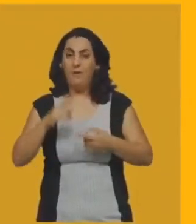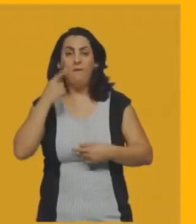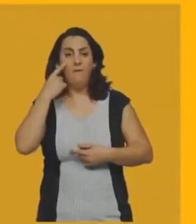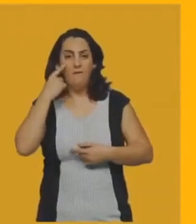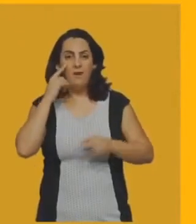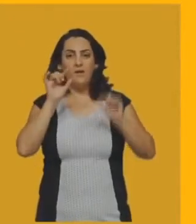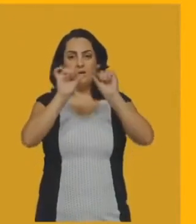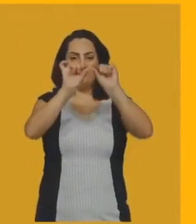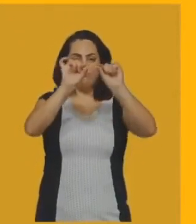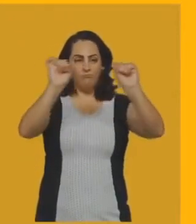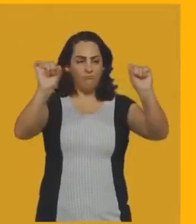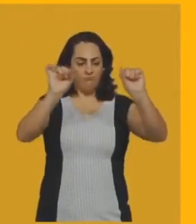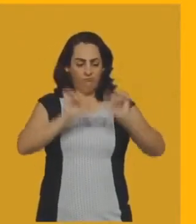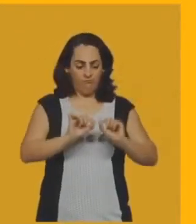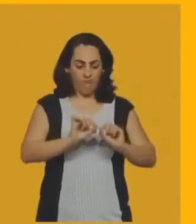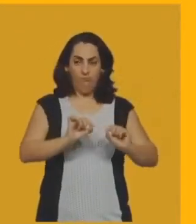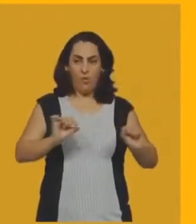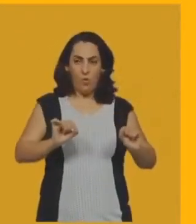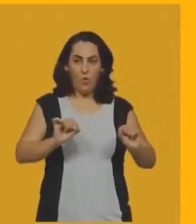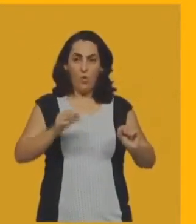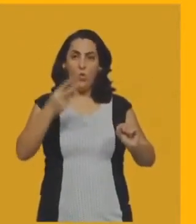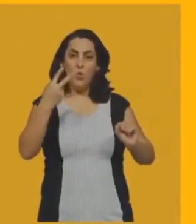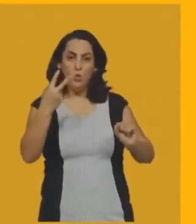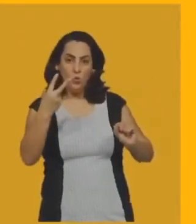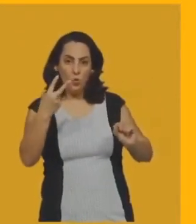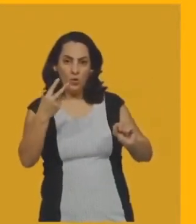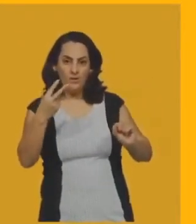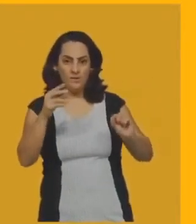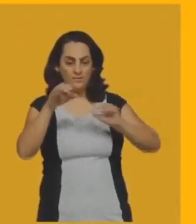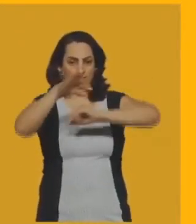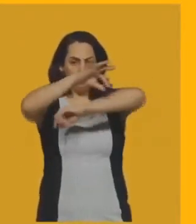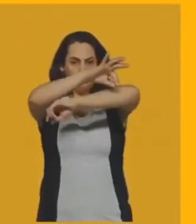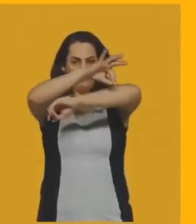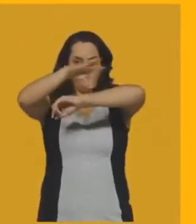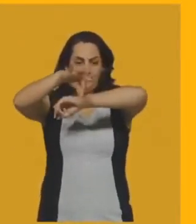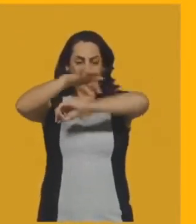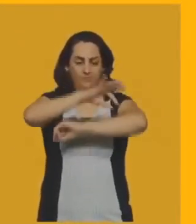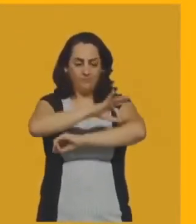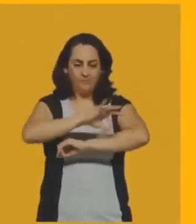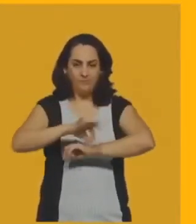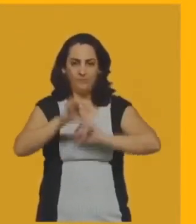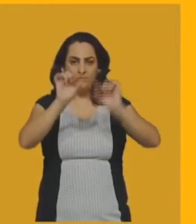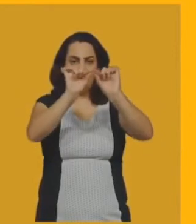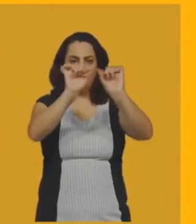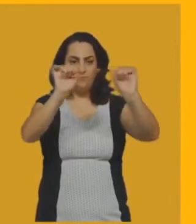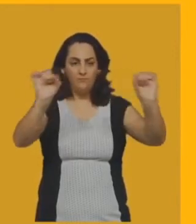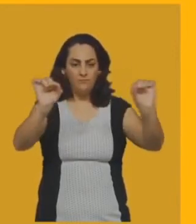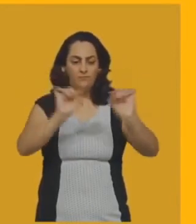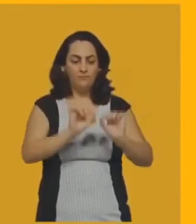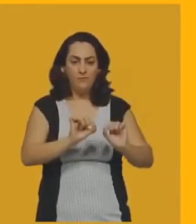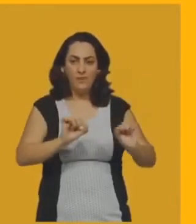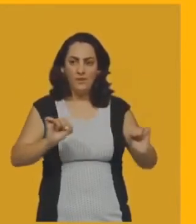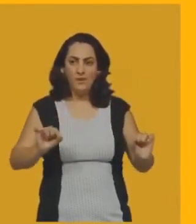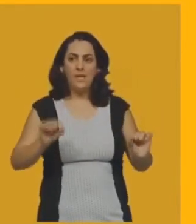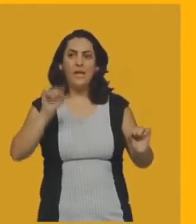ângulos formados entre retas paralelas. A gente já viu, né, retas paralelas. Então, aqui eu tenho dois exemplos, duas